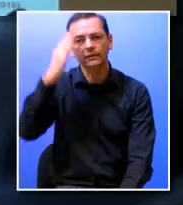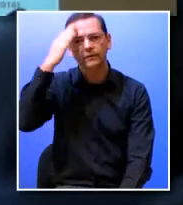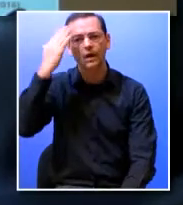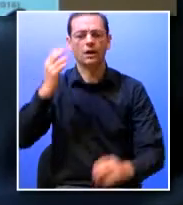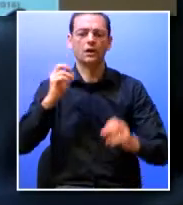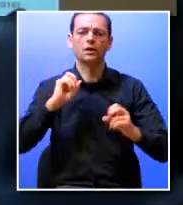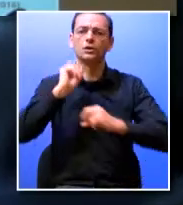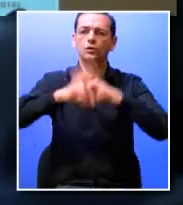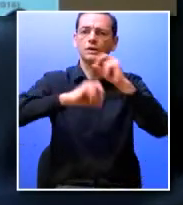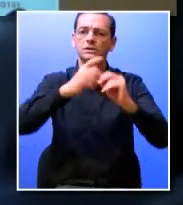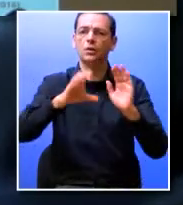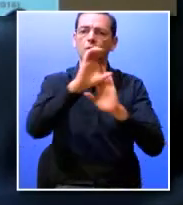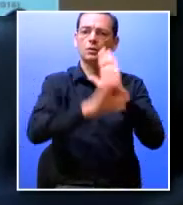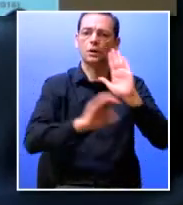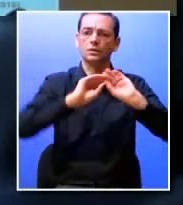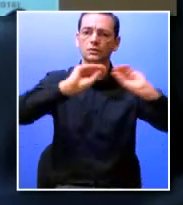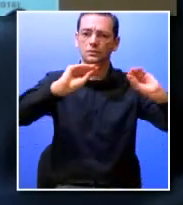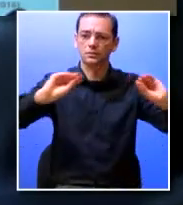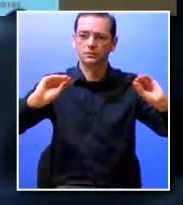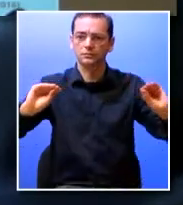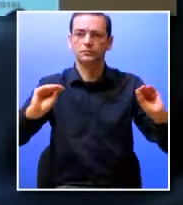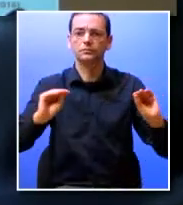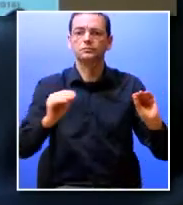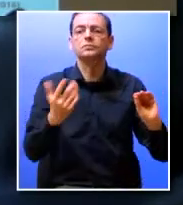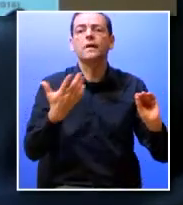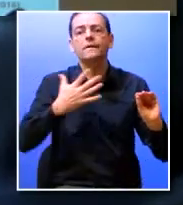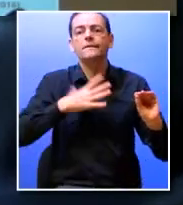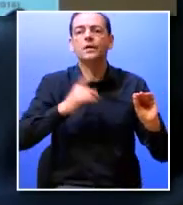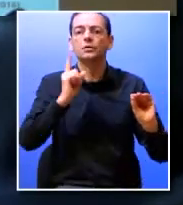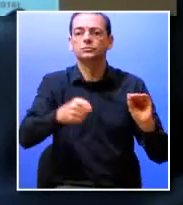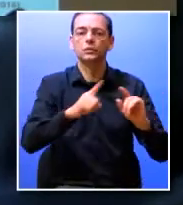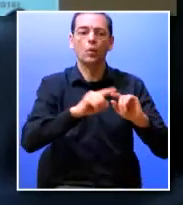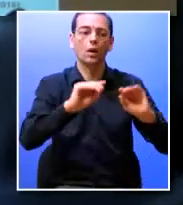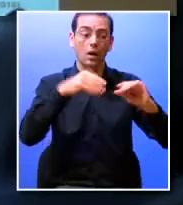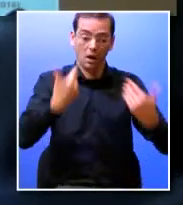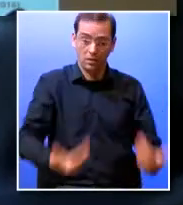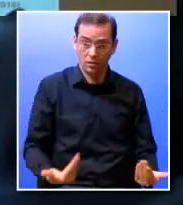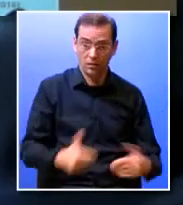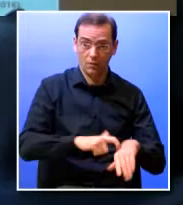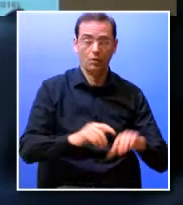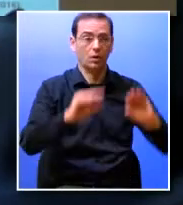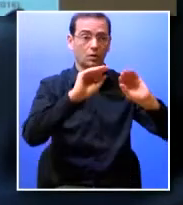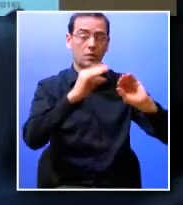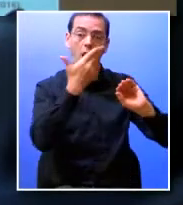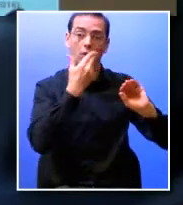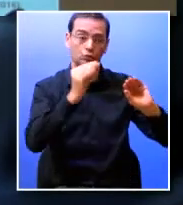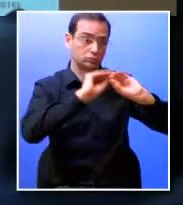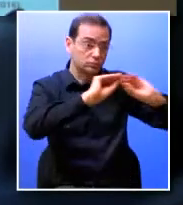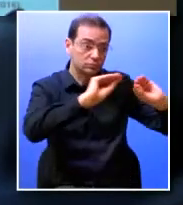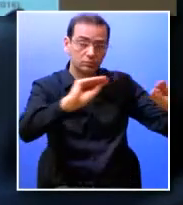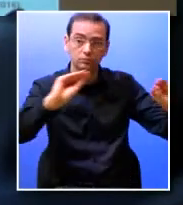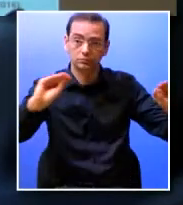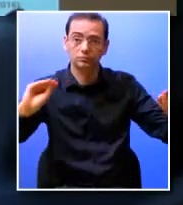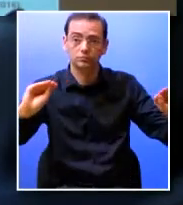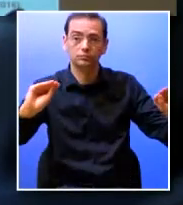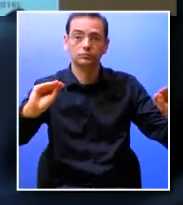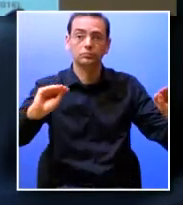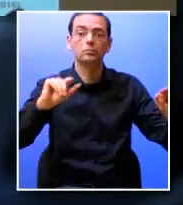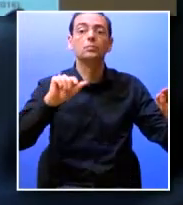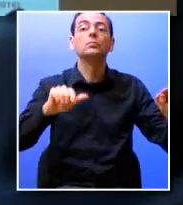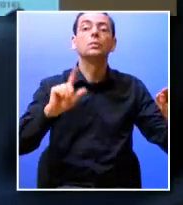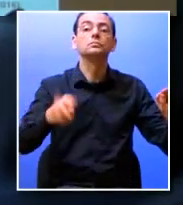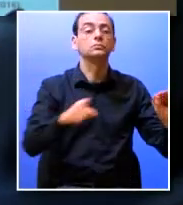curricular e pedagógica que o que queremos é educar hoje os nossos estudantes de hoje e que eles se